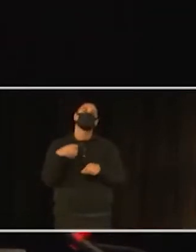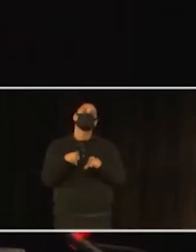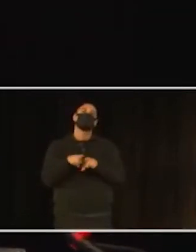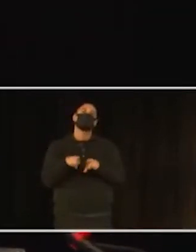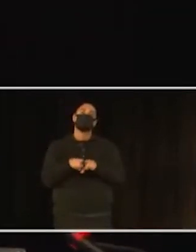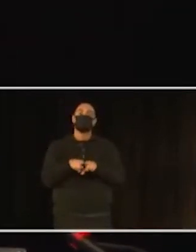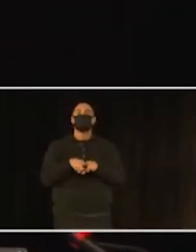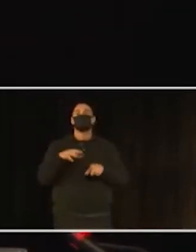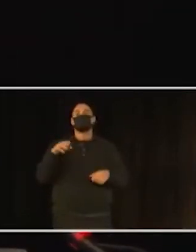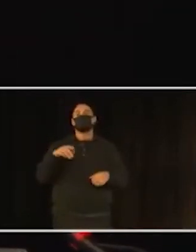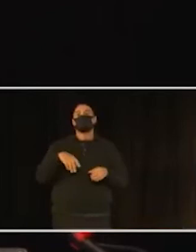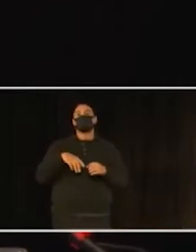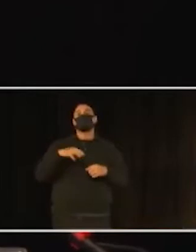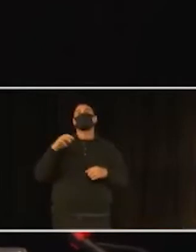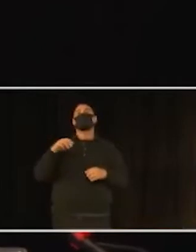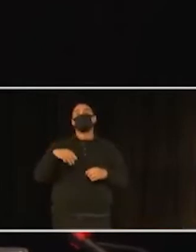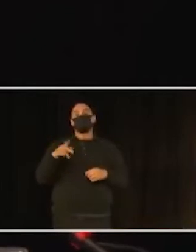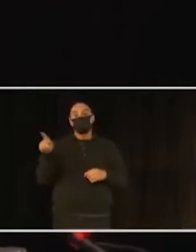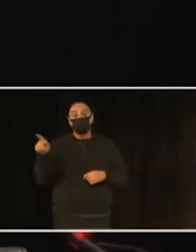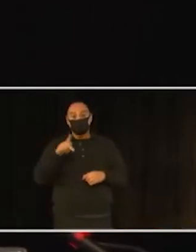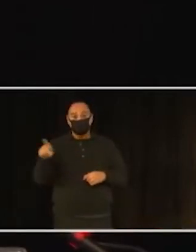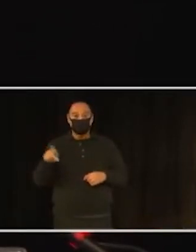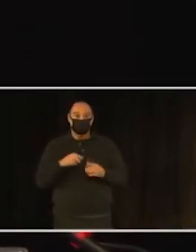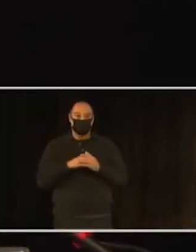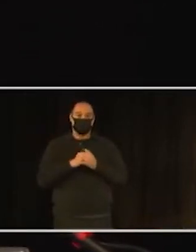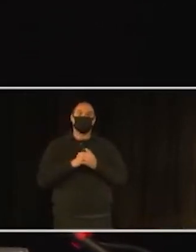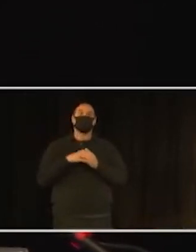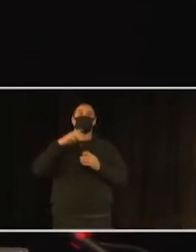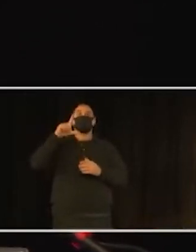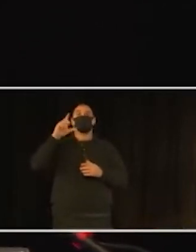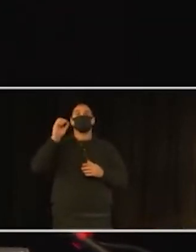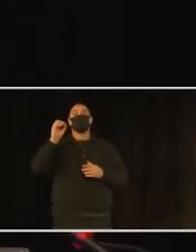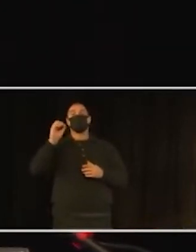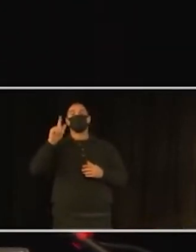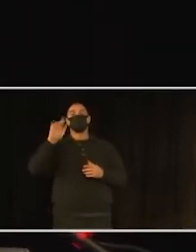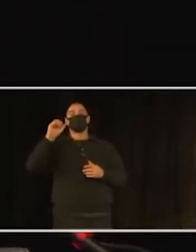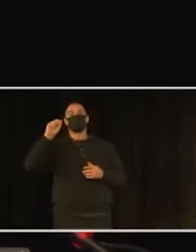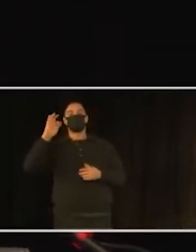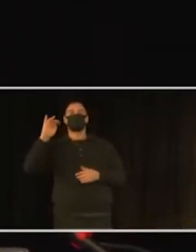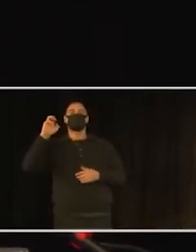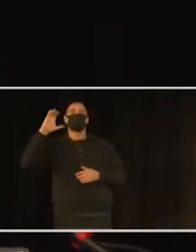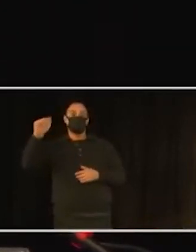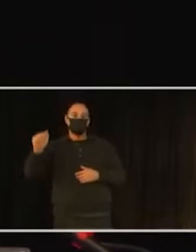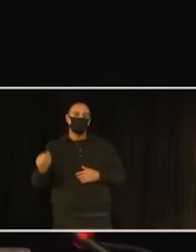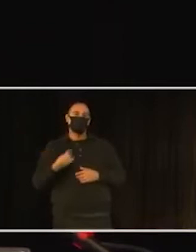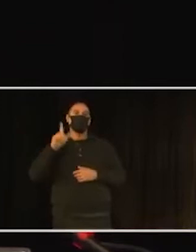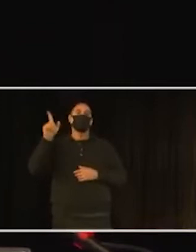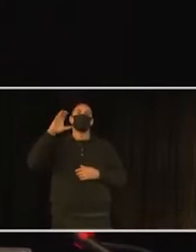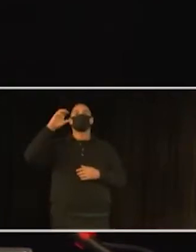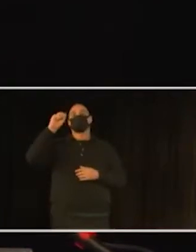substituta no curso de Engenharia de Transportes e Logística na Universidade Federal de Santa Maria. Atuou em